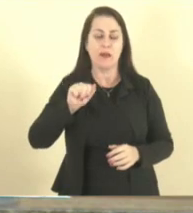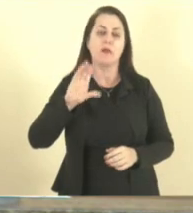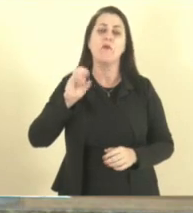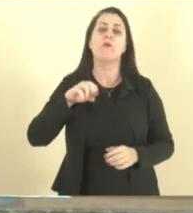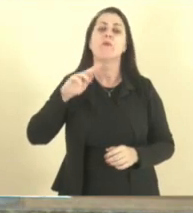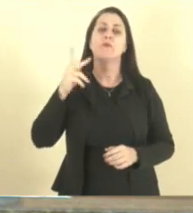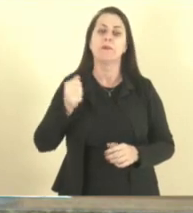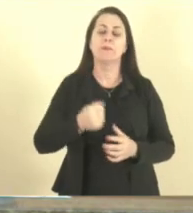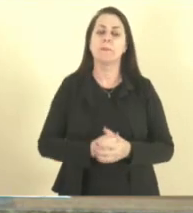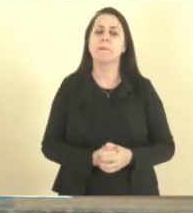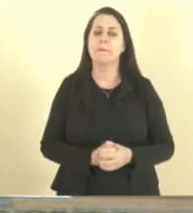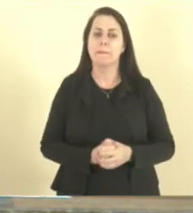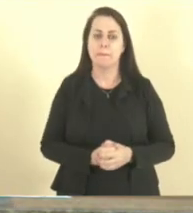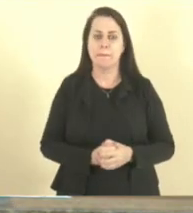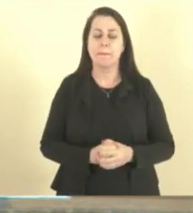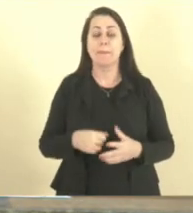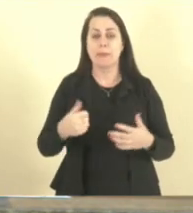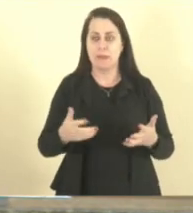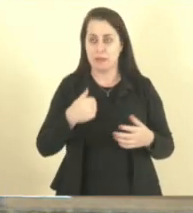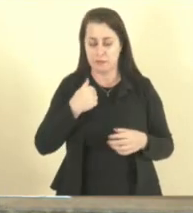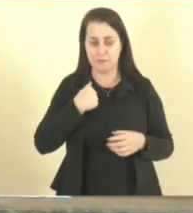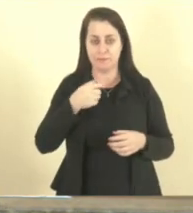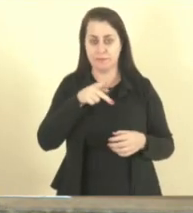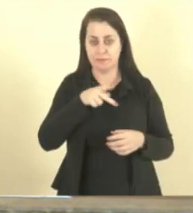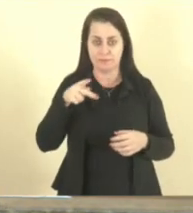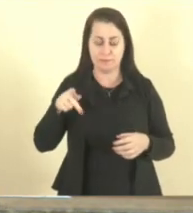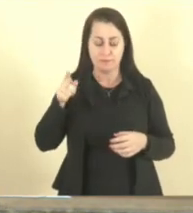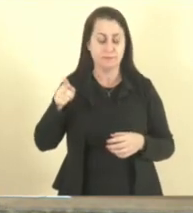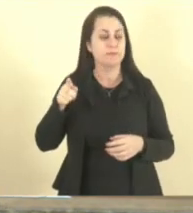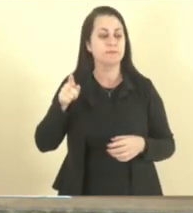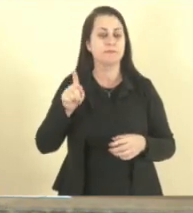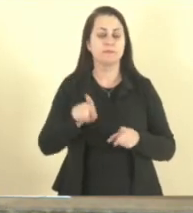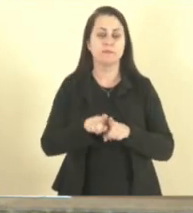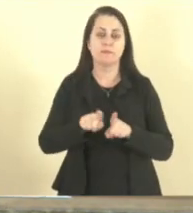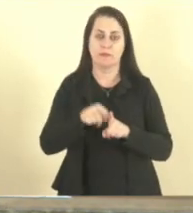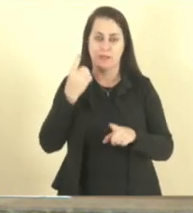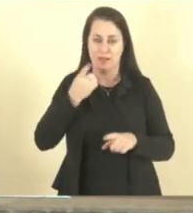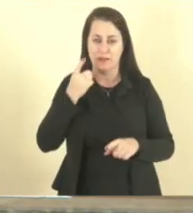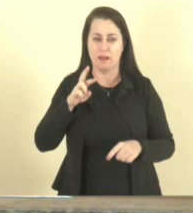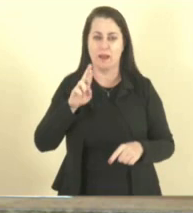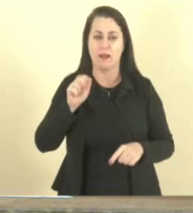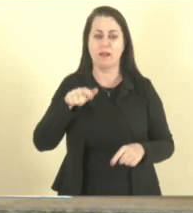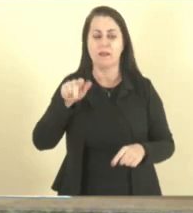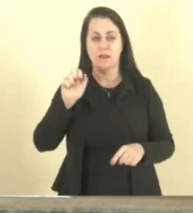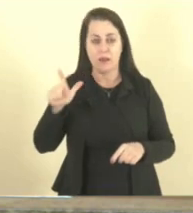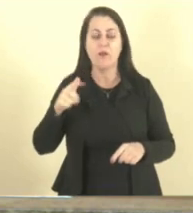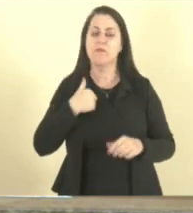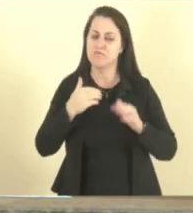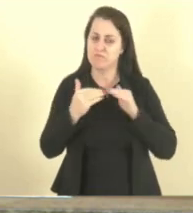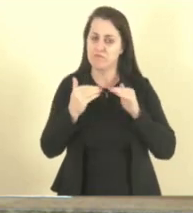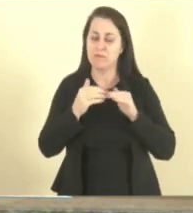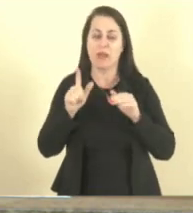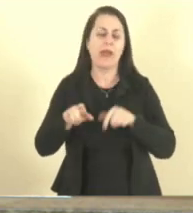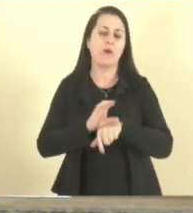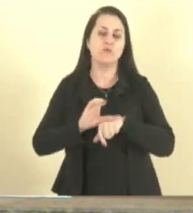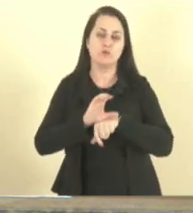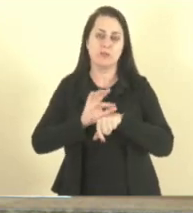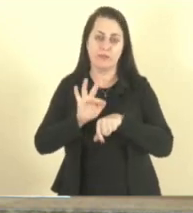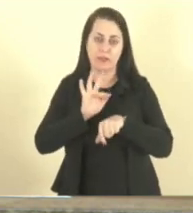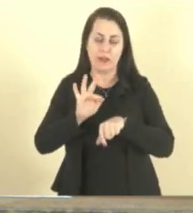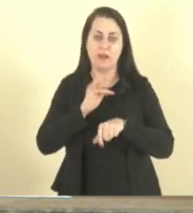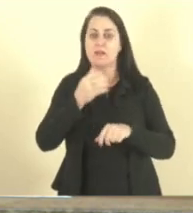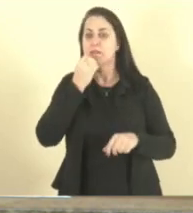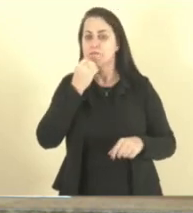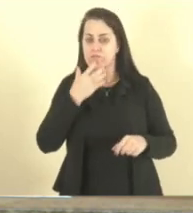oportunidade, presidente, deputado colega Raquel, me manifesto pela constitucionalidade, boa técnica